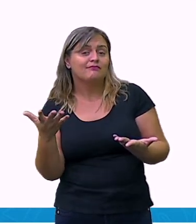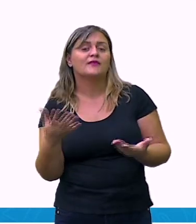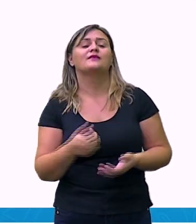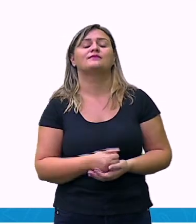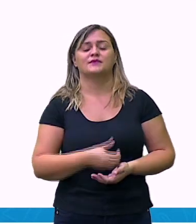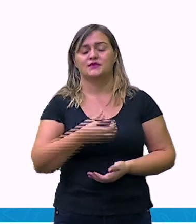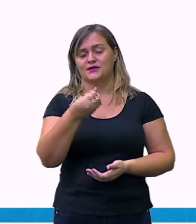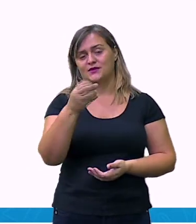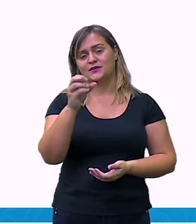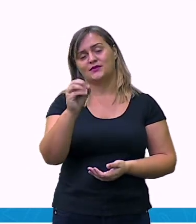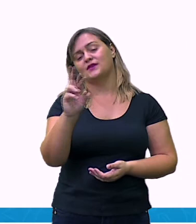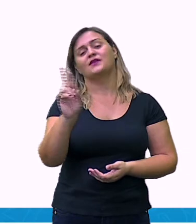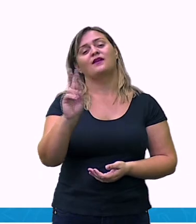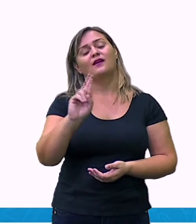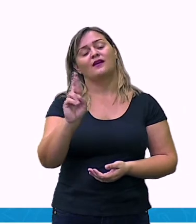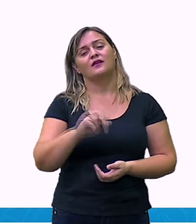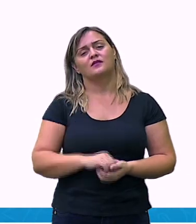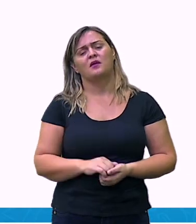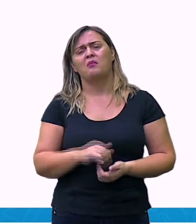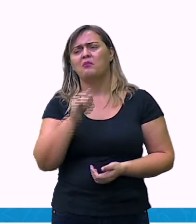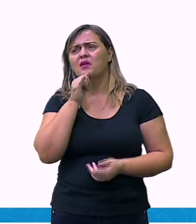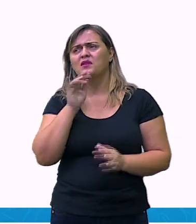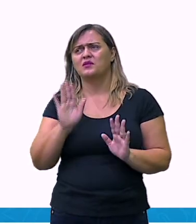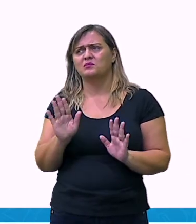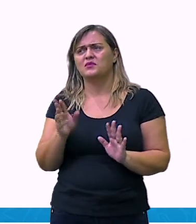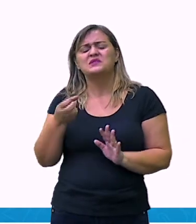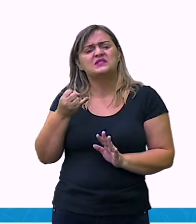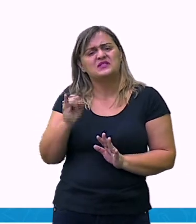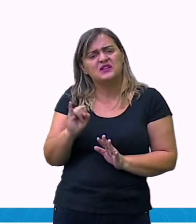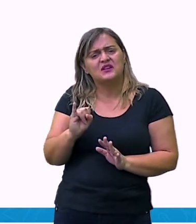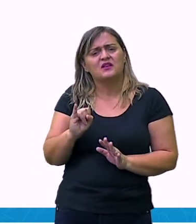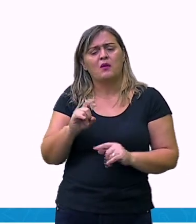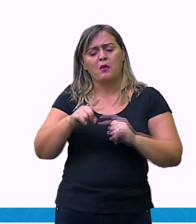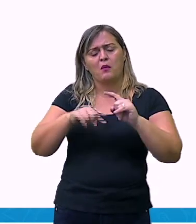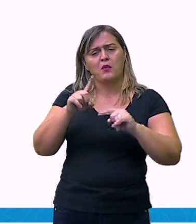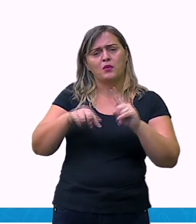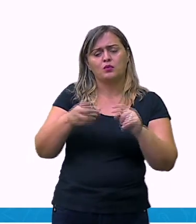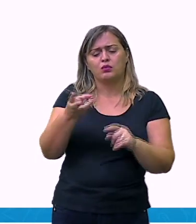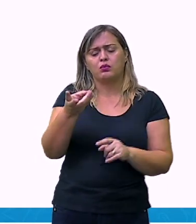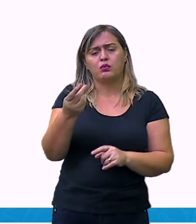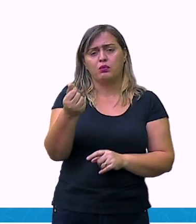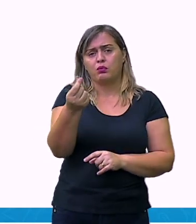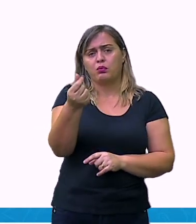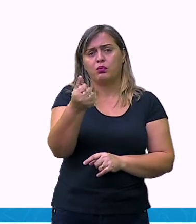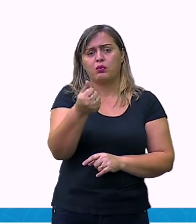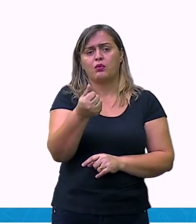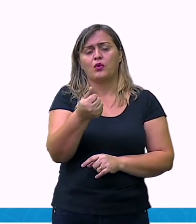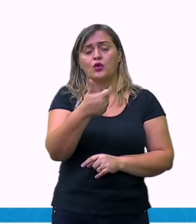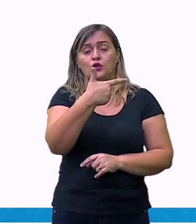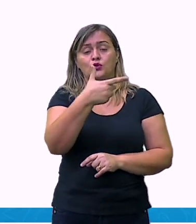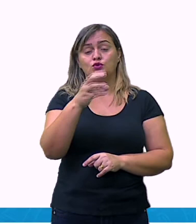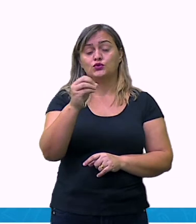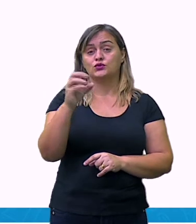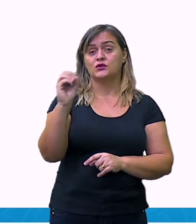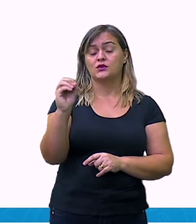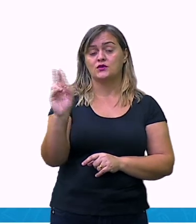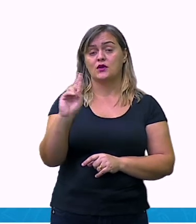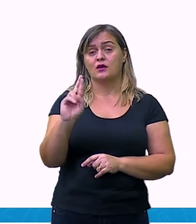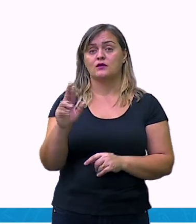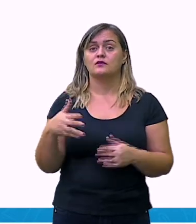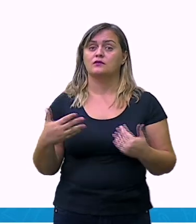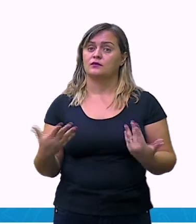neste caso custar duzentos reais, e aí, professora, vai descontar quanto? A cada cem,